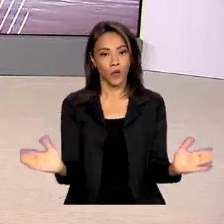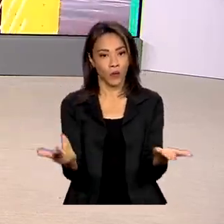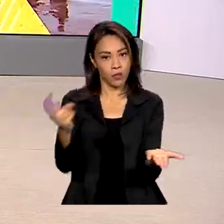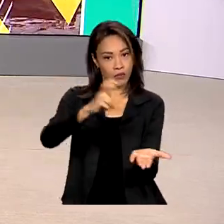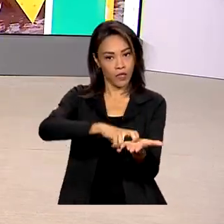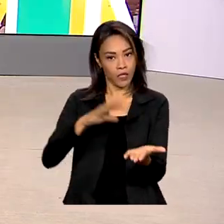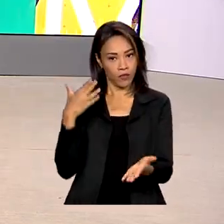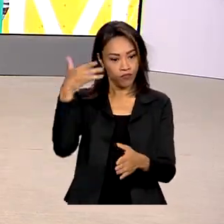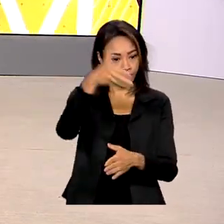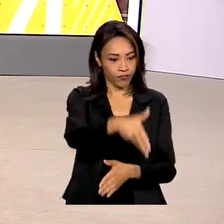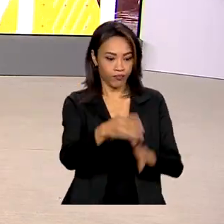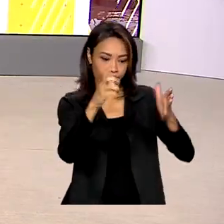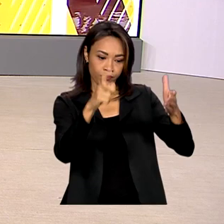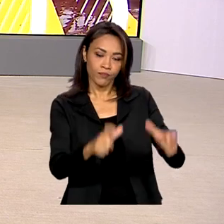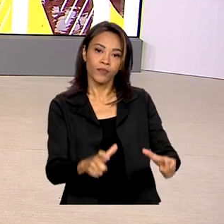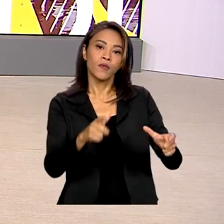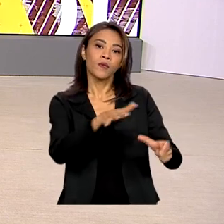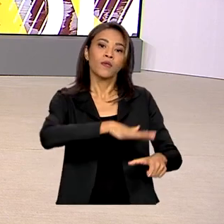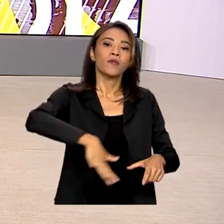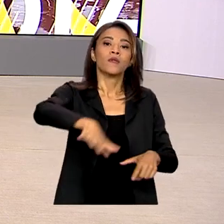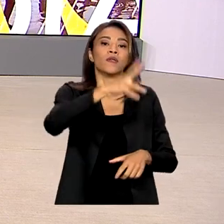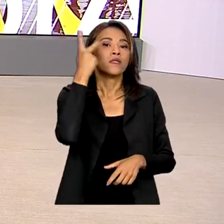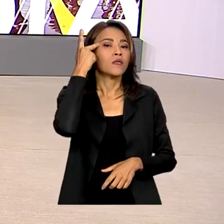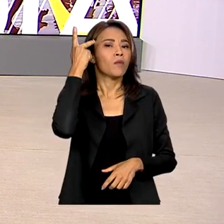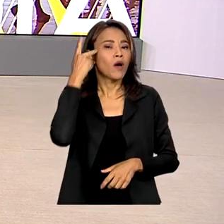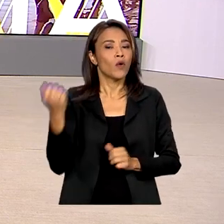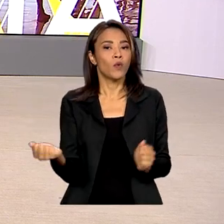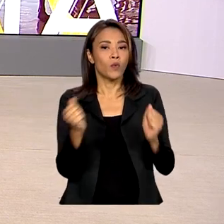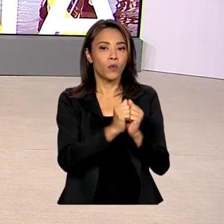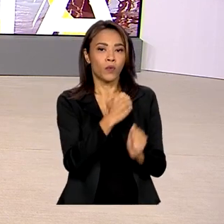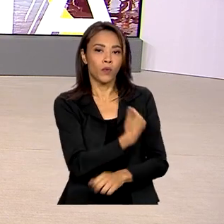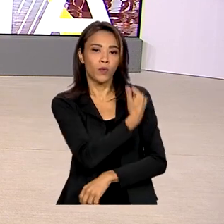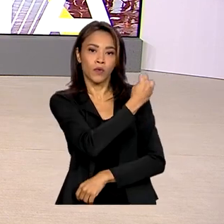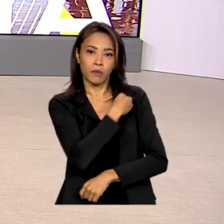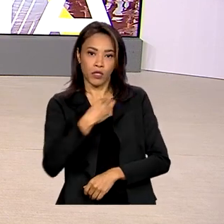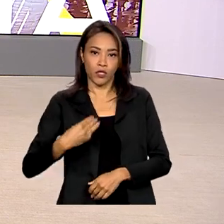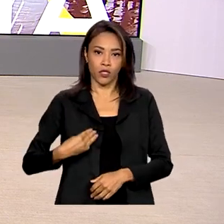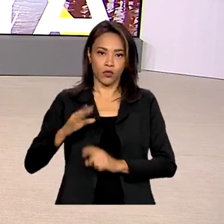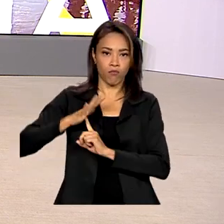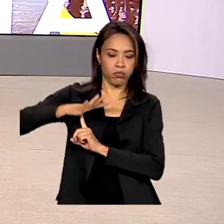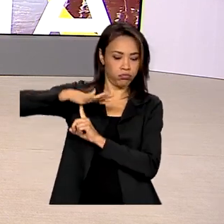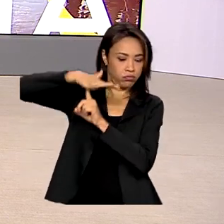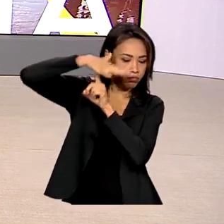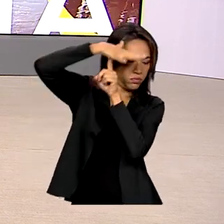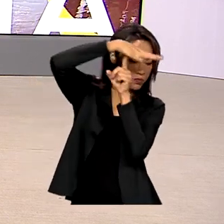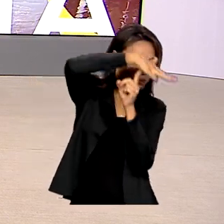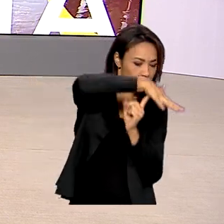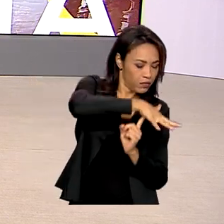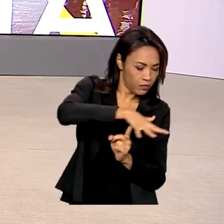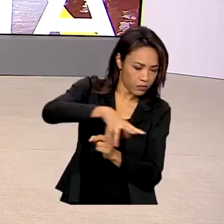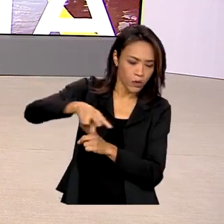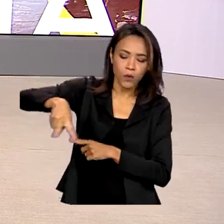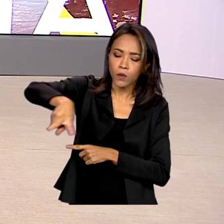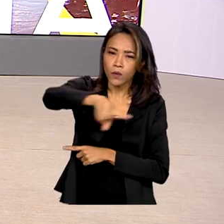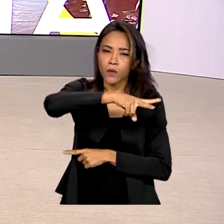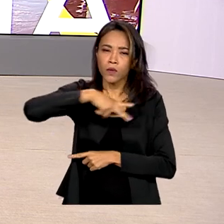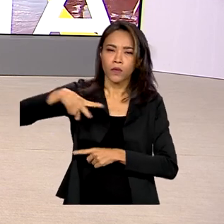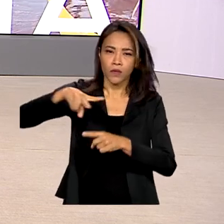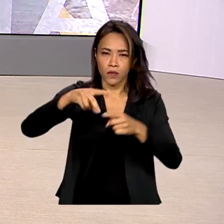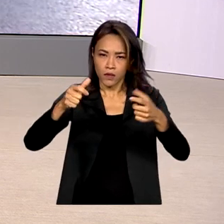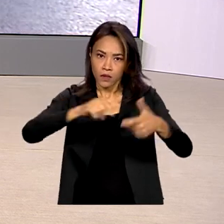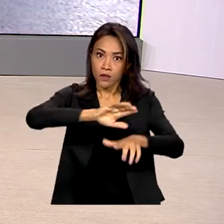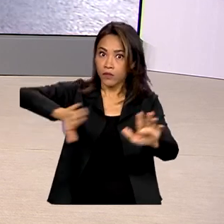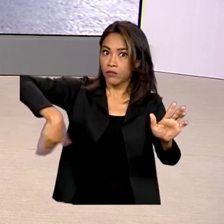São Paulo e junto com ministros vai sobrevoar a região do litoral que foi fortemente atingida pelas chuvas nas